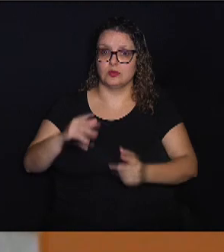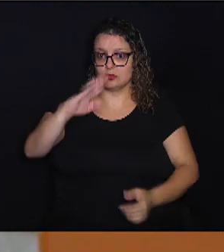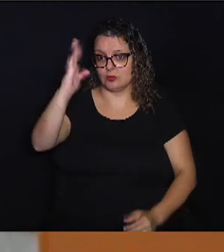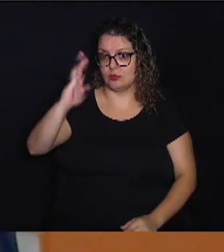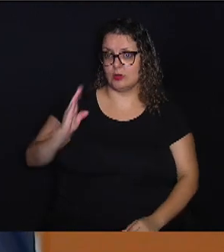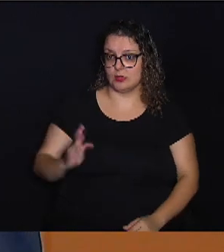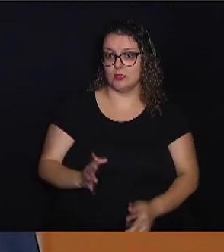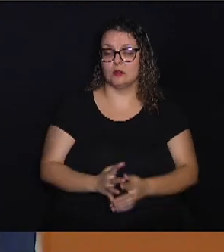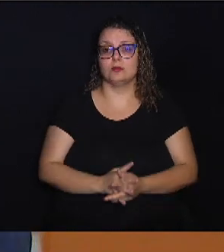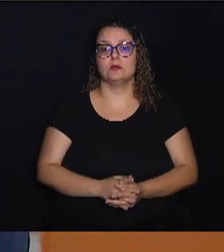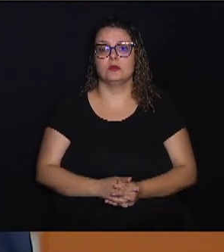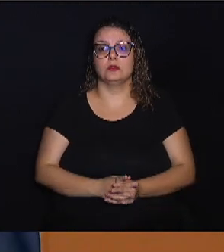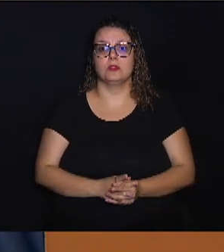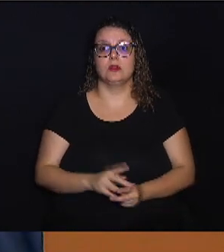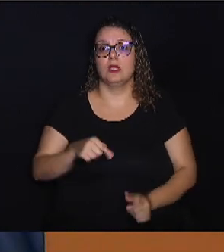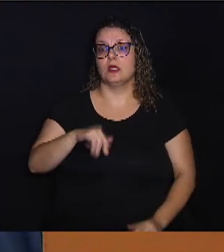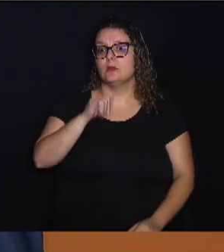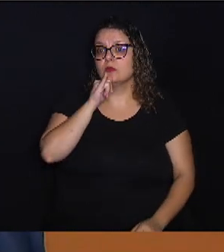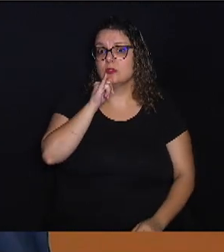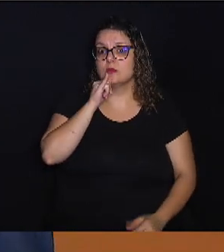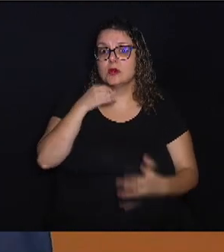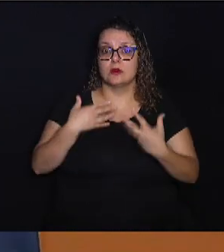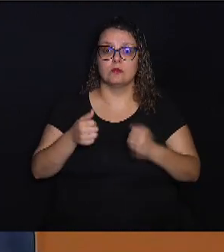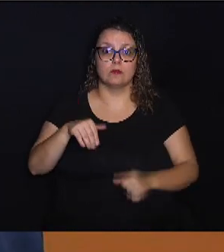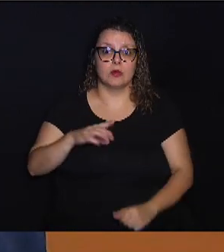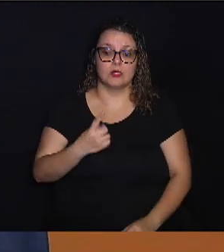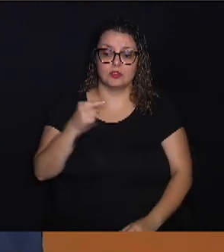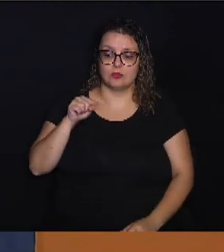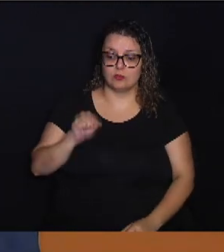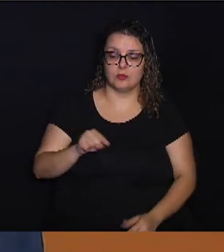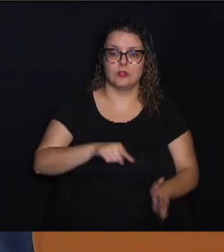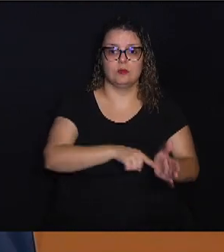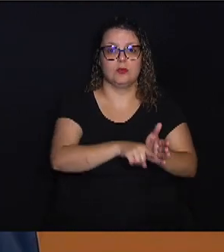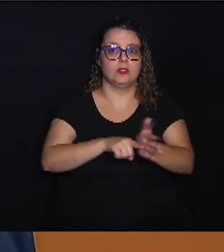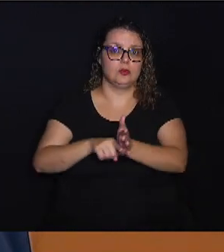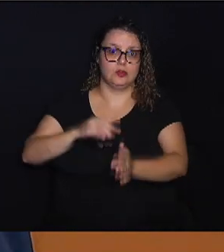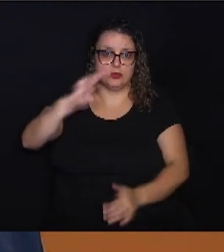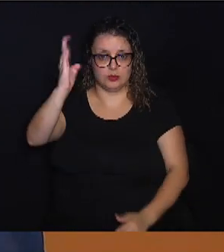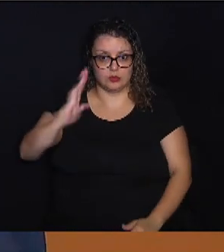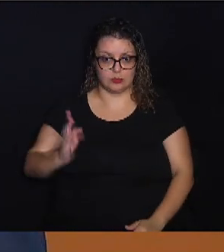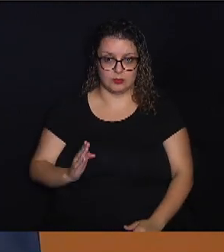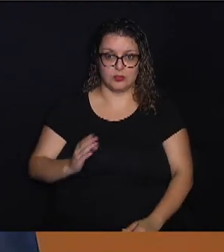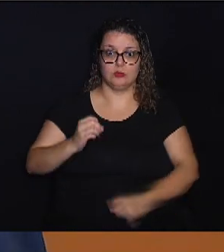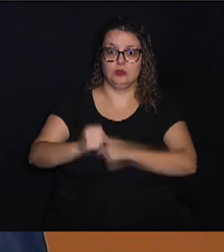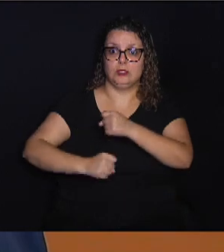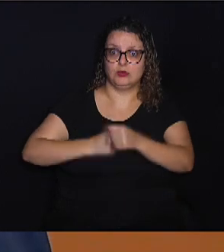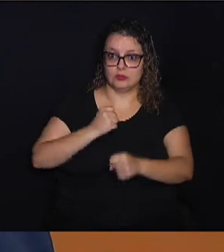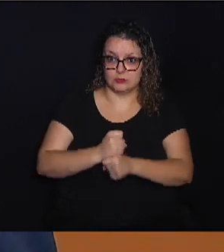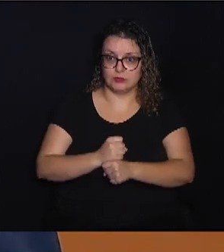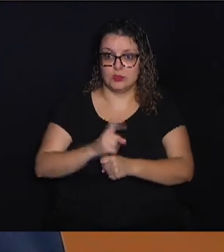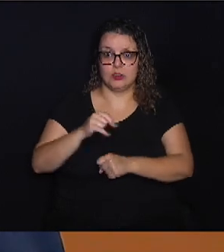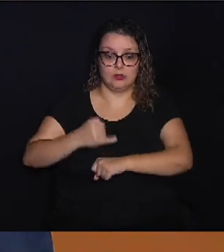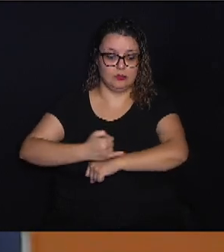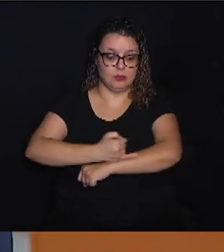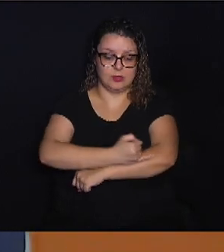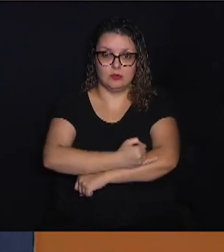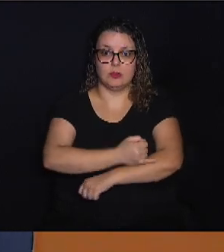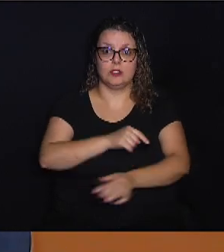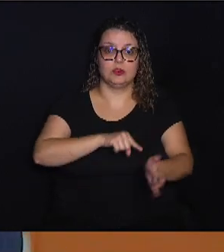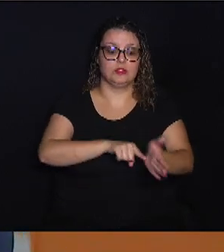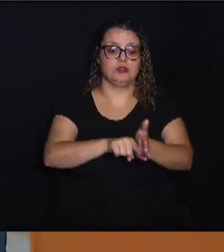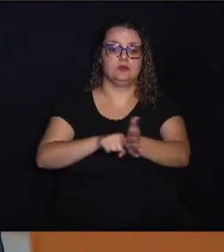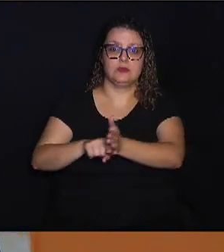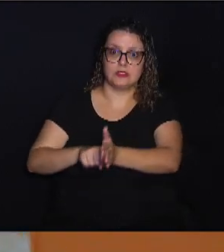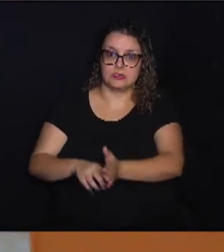né? Aqui a gente, por exemplo, recebe mais de mil pesquisadores do Brasil durante o ano. Então é uma infraestrutura de pesquisa